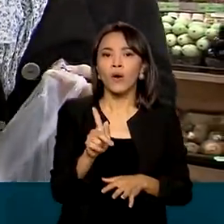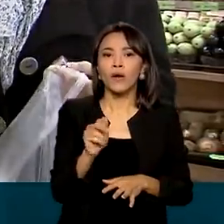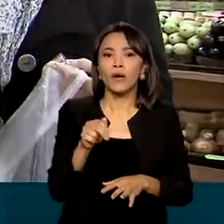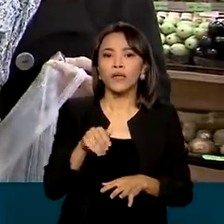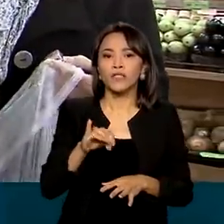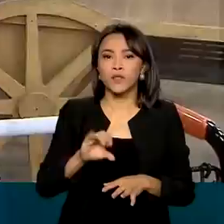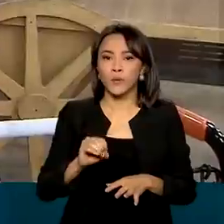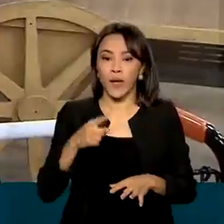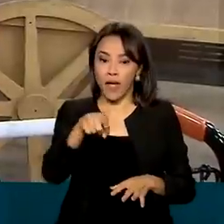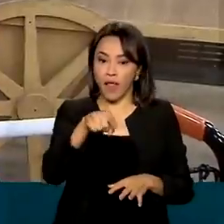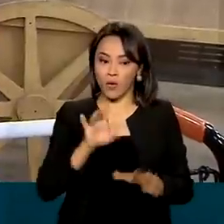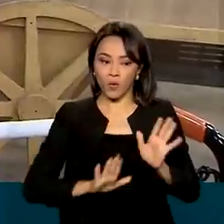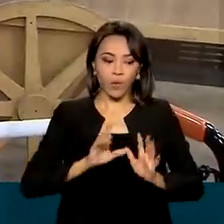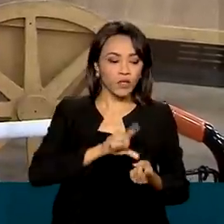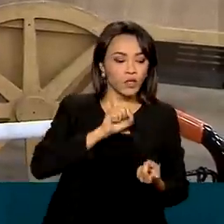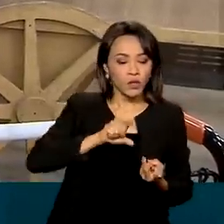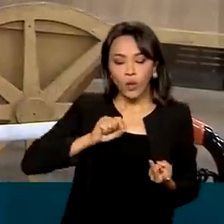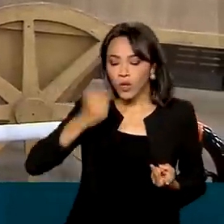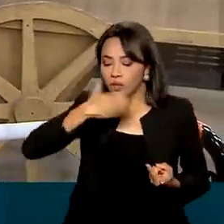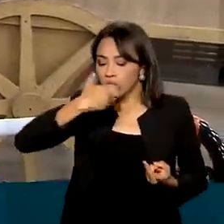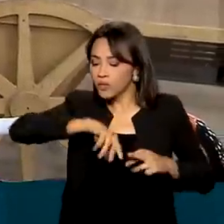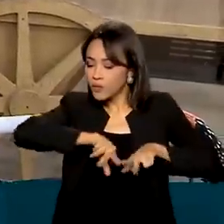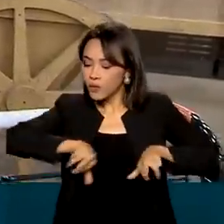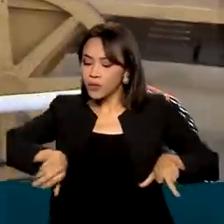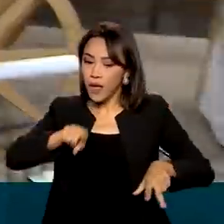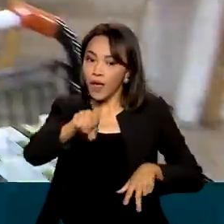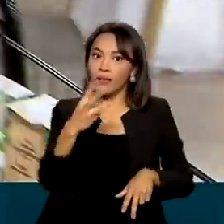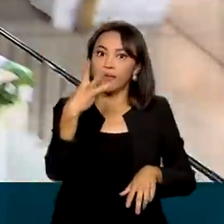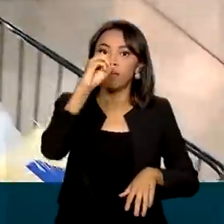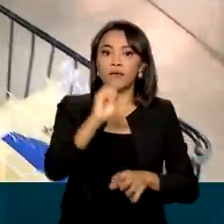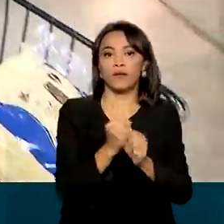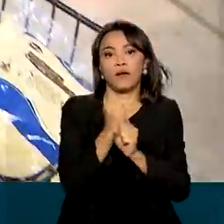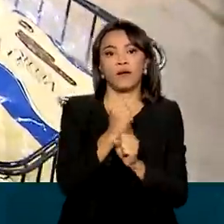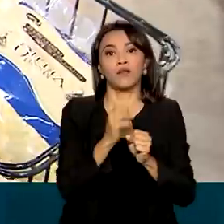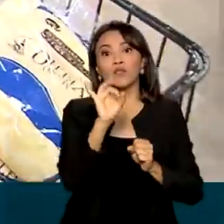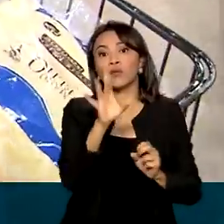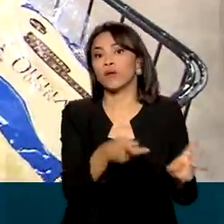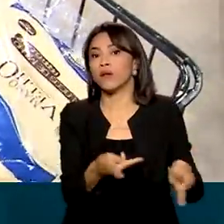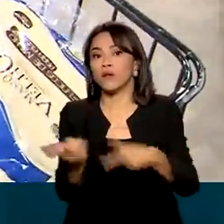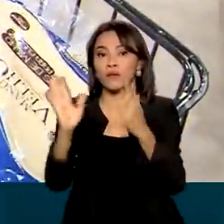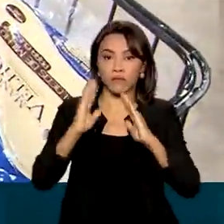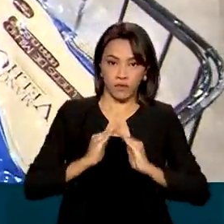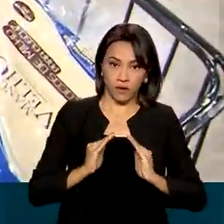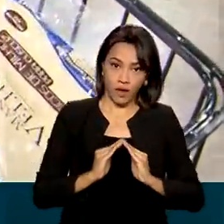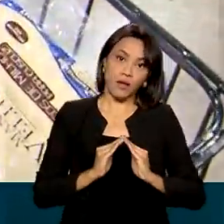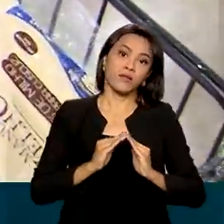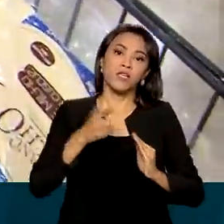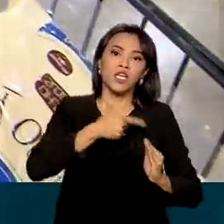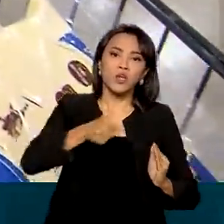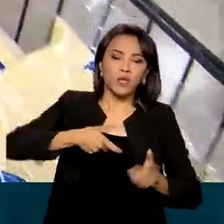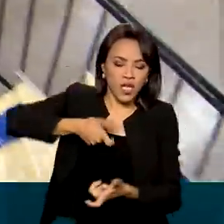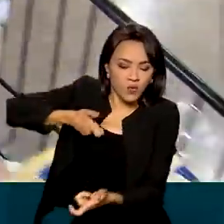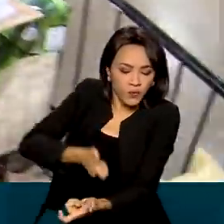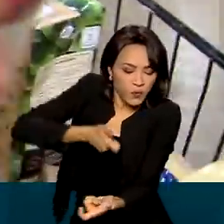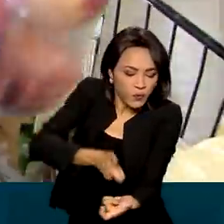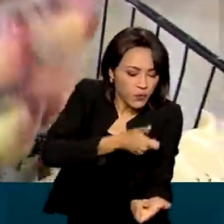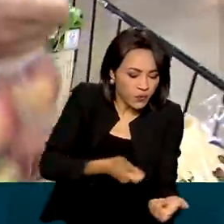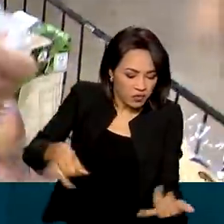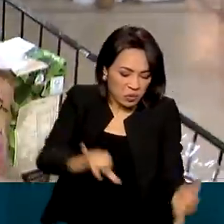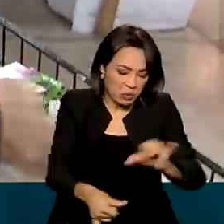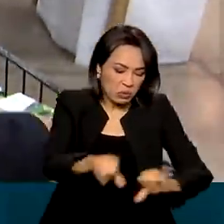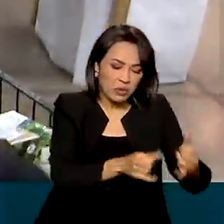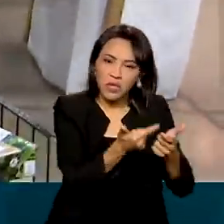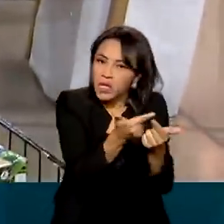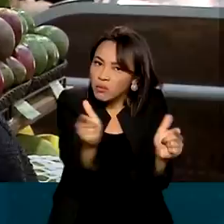frutas da semana. Ela conta que há mais de 30 anos só leva para casa produtos livres de agrotóxico e de